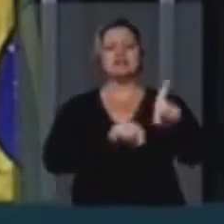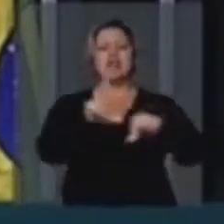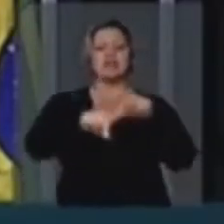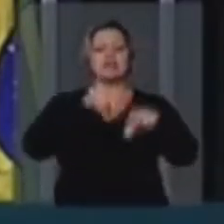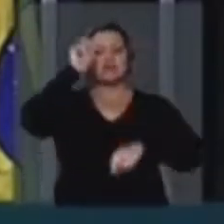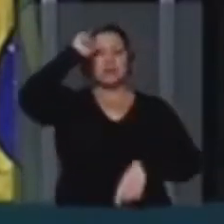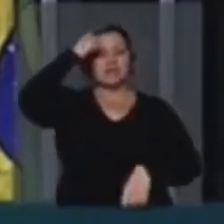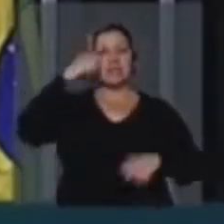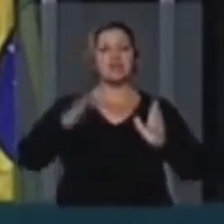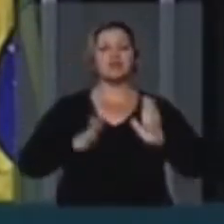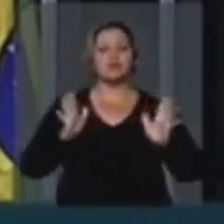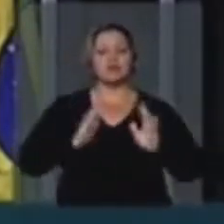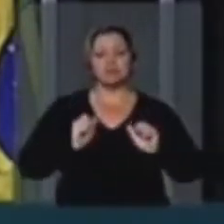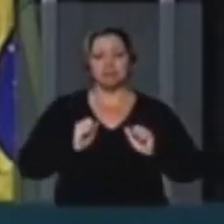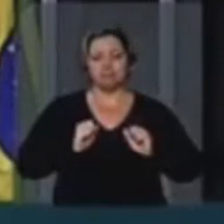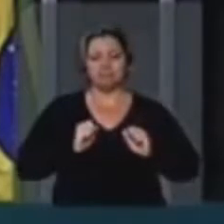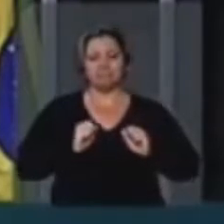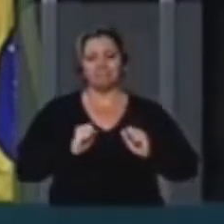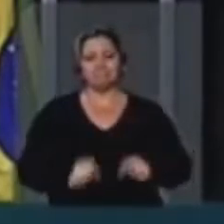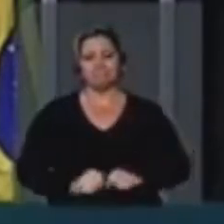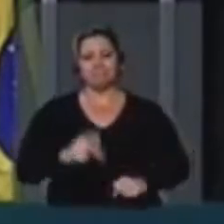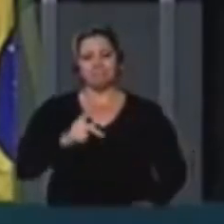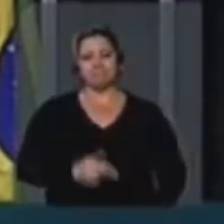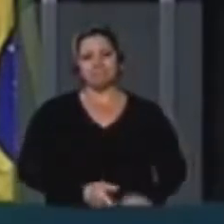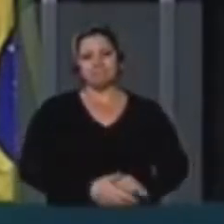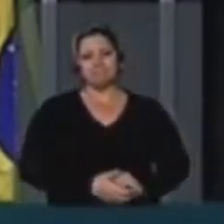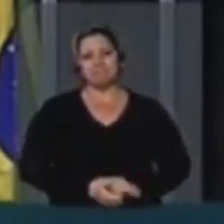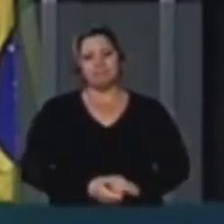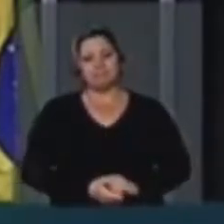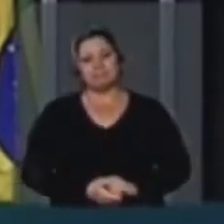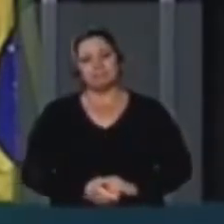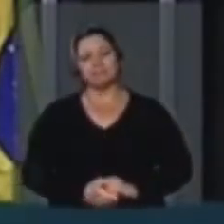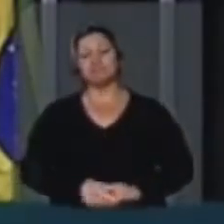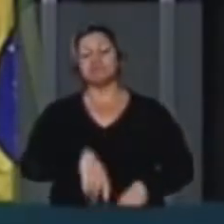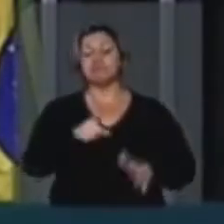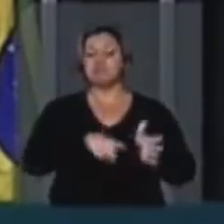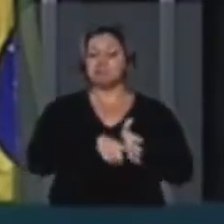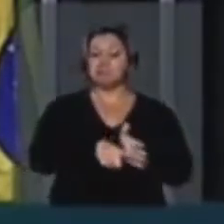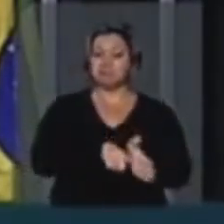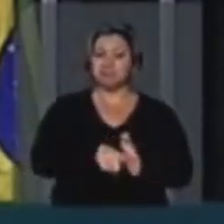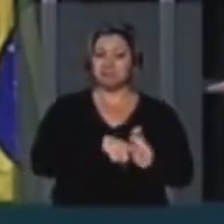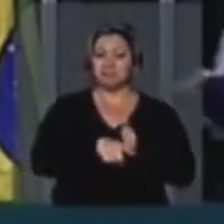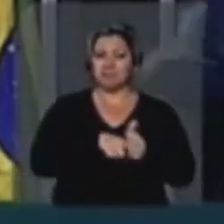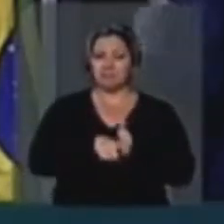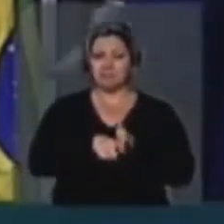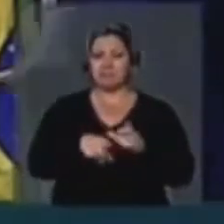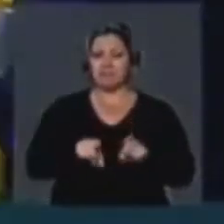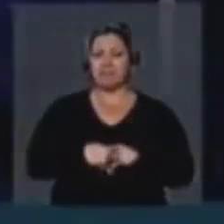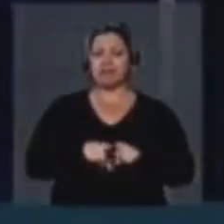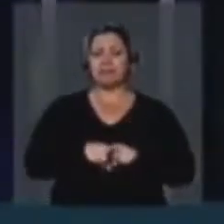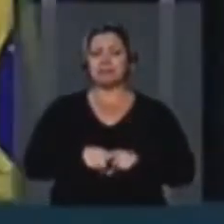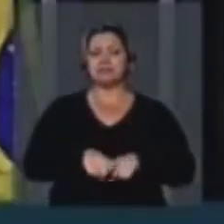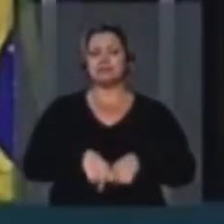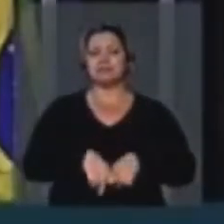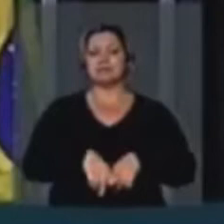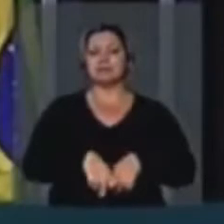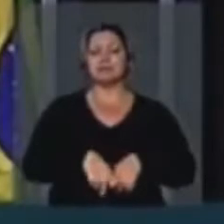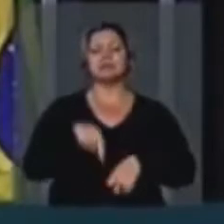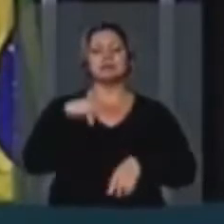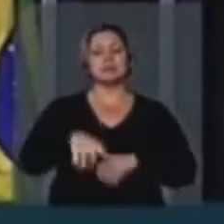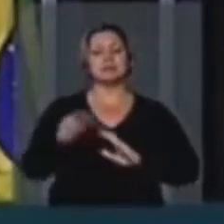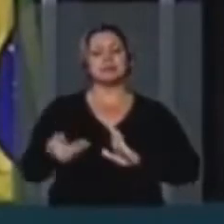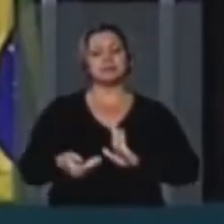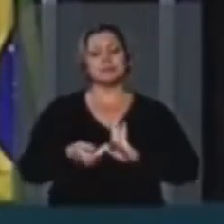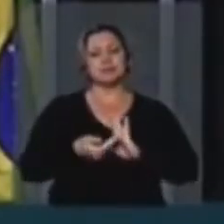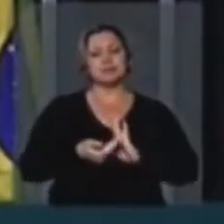o negro privilegiado Na pesquisa aqui do portal da Câmara,